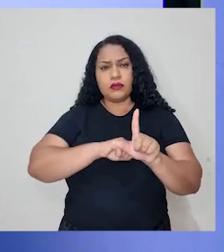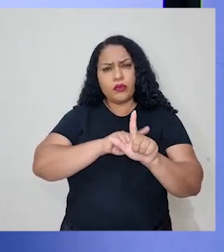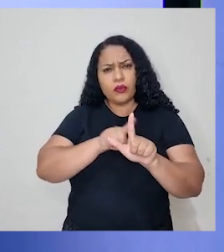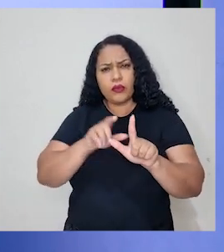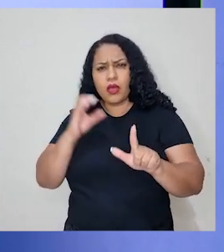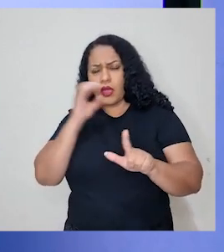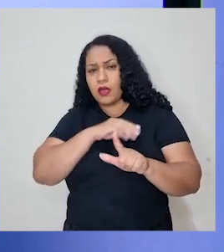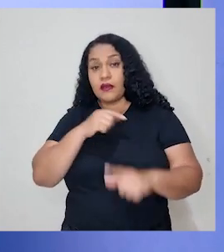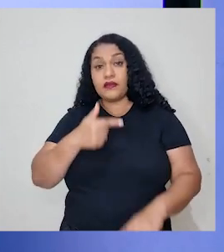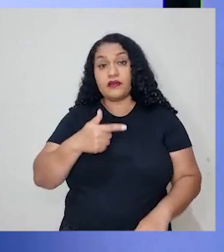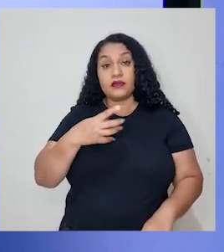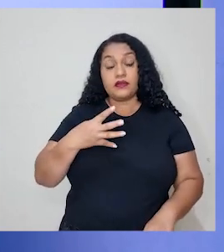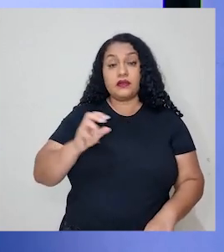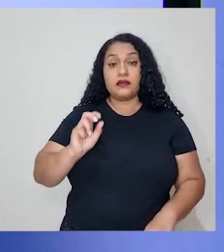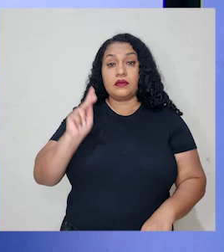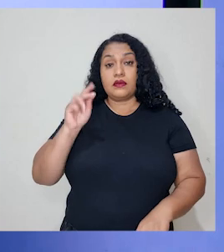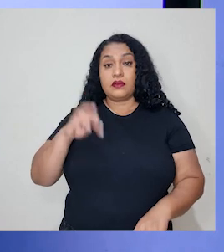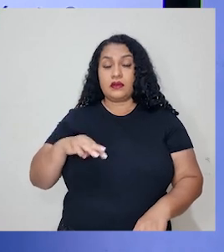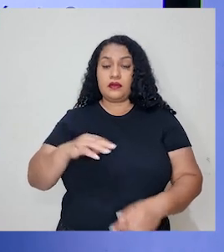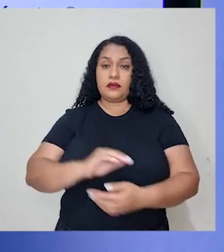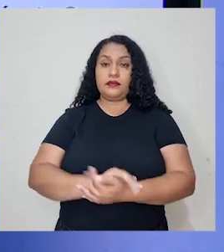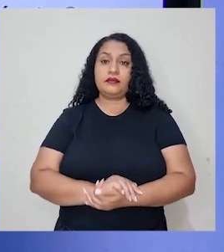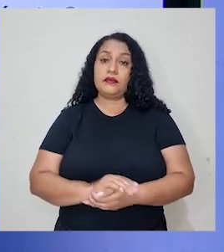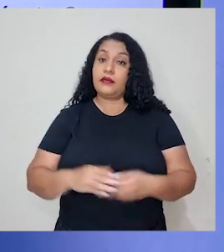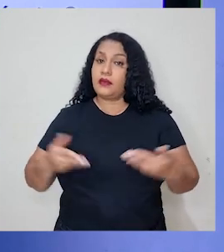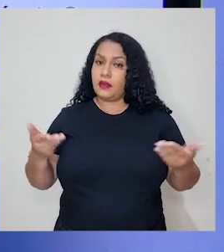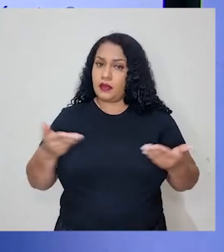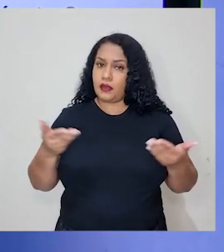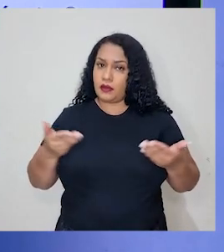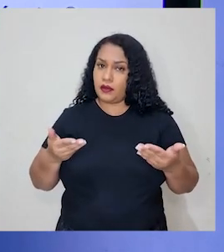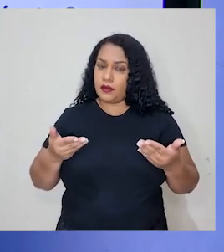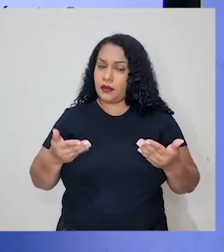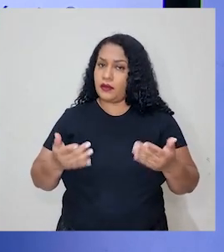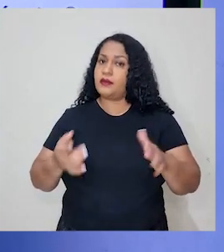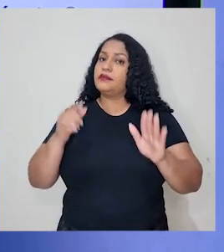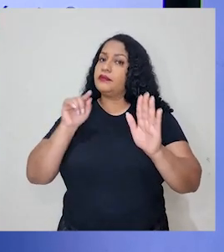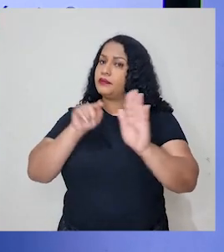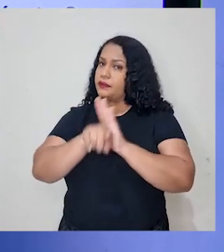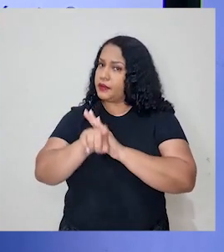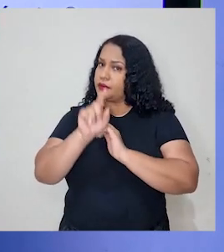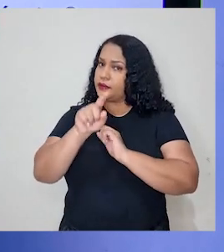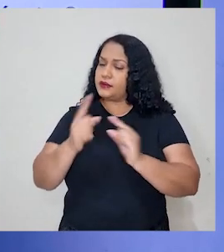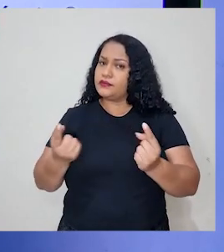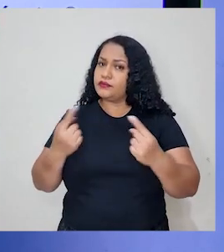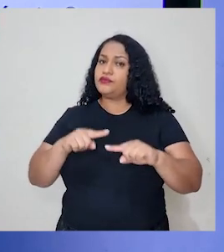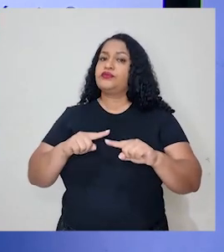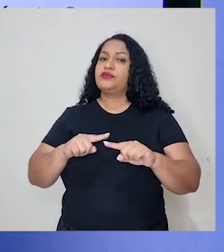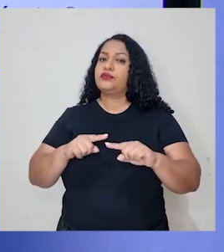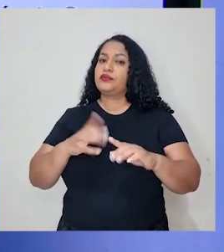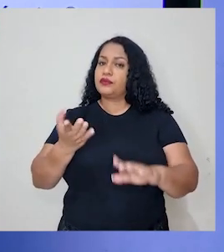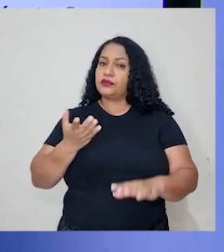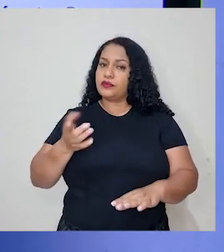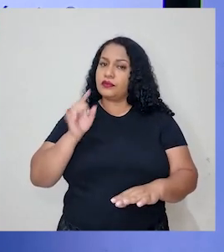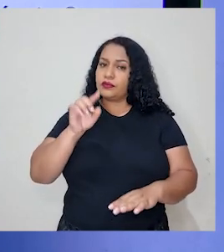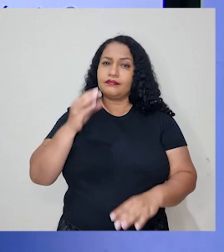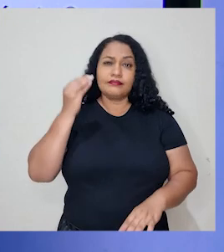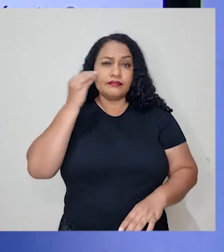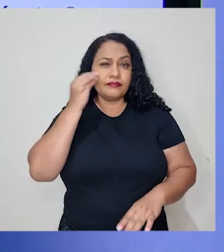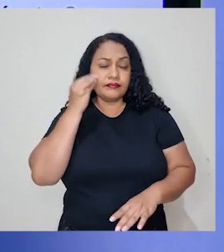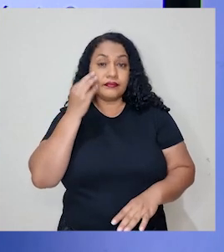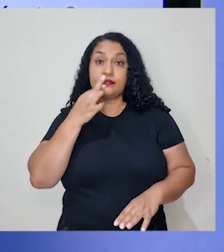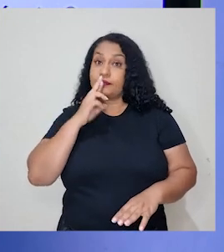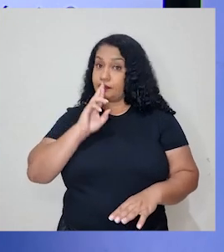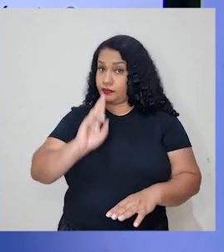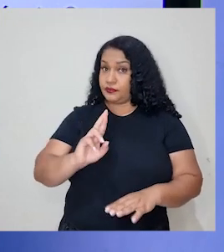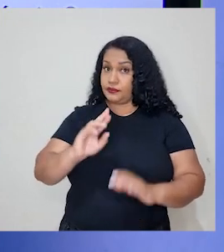para 24 km por hora. Agora, uma questão de desafio, que eu quero que vocês tentem